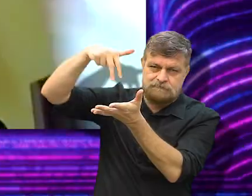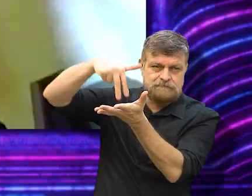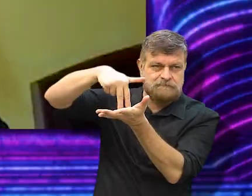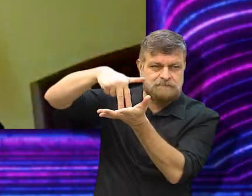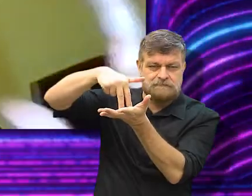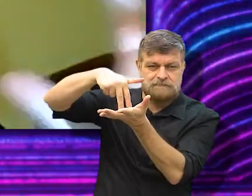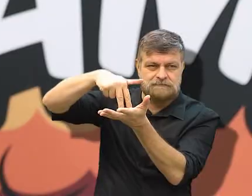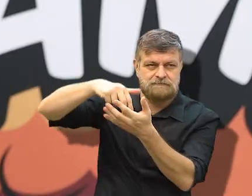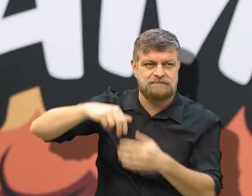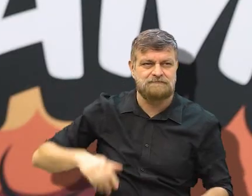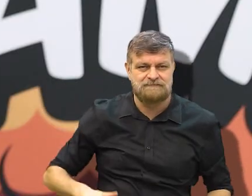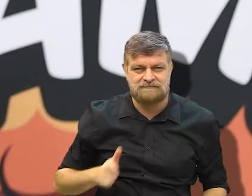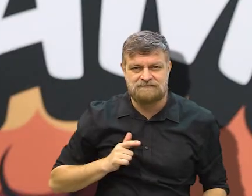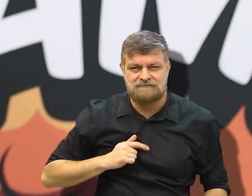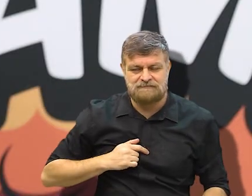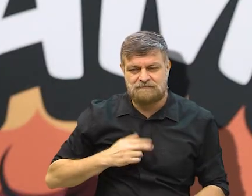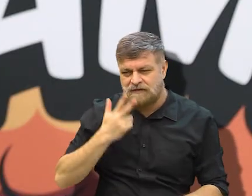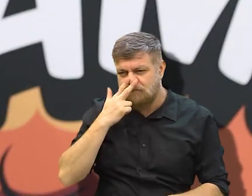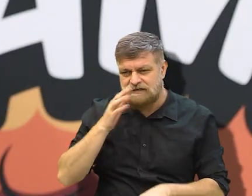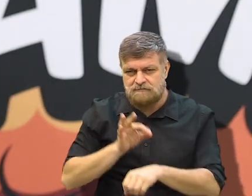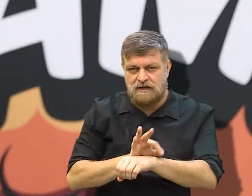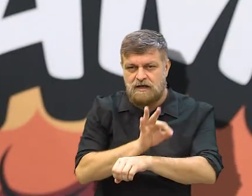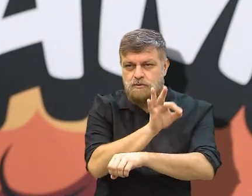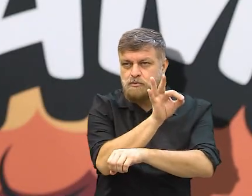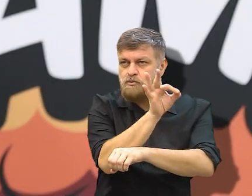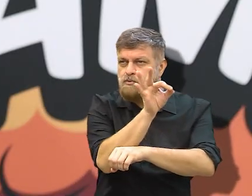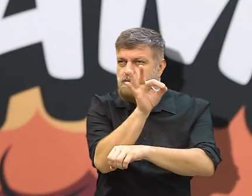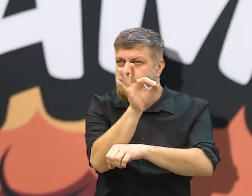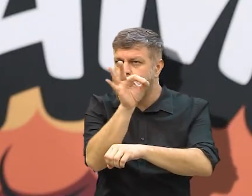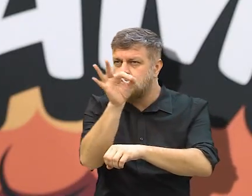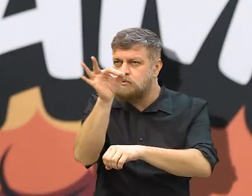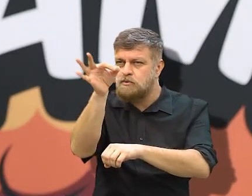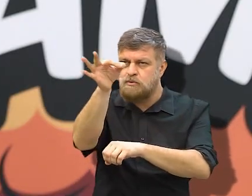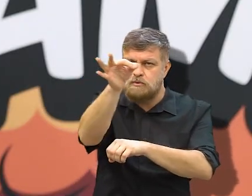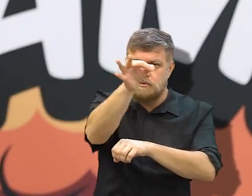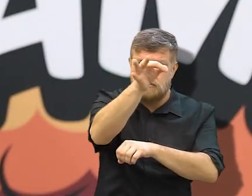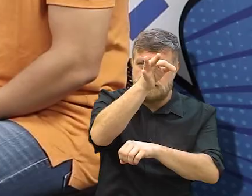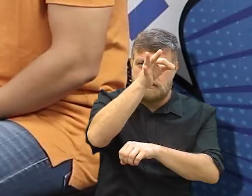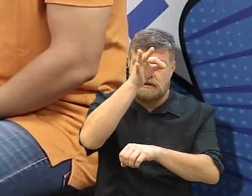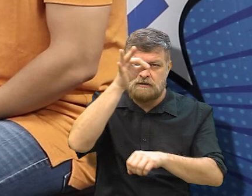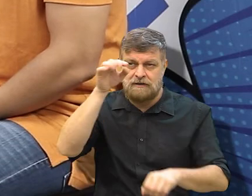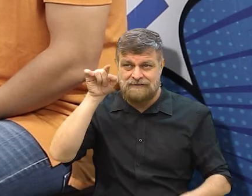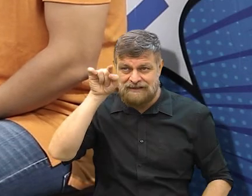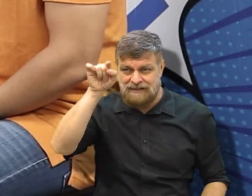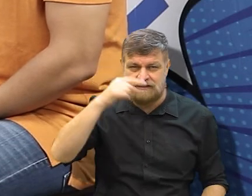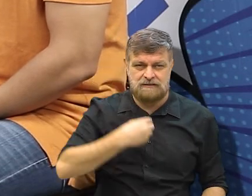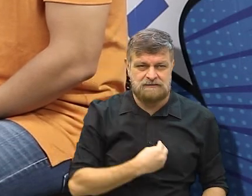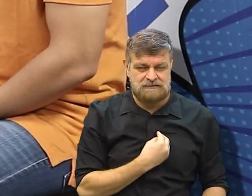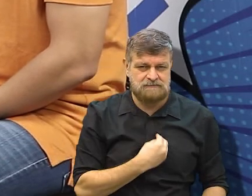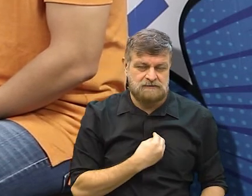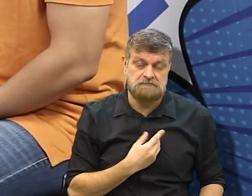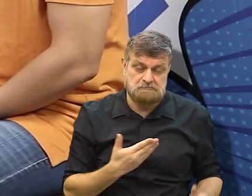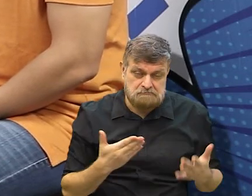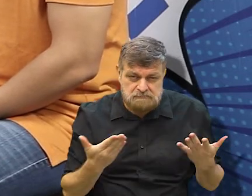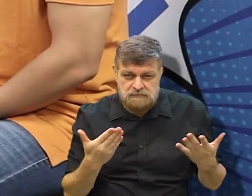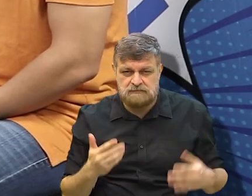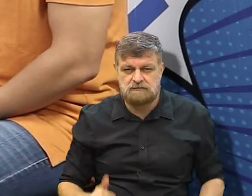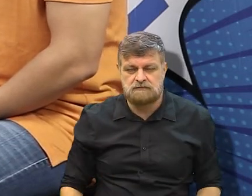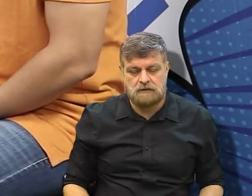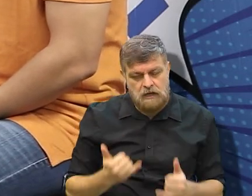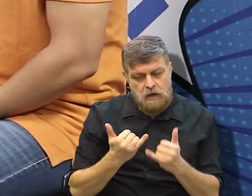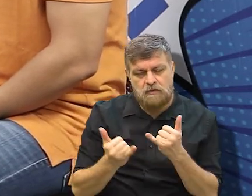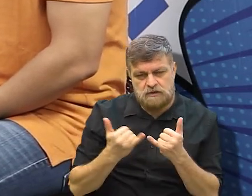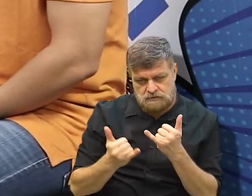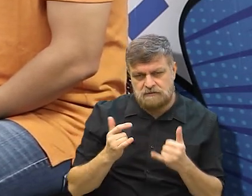Quase numa... Uma nave. Numa nave espacial, alguma coisa nesse sentido, numa plataforma, né? Alguma coisa nesse sentido.